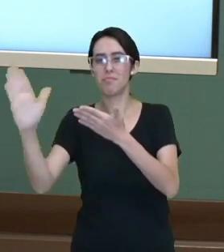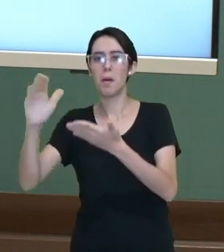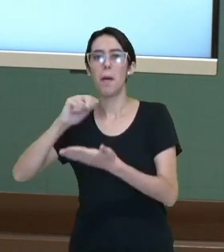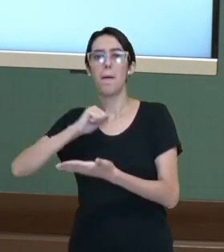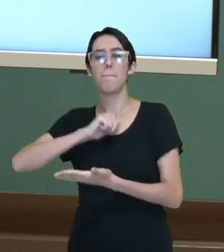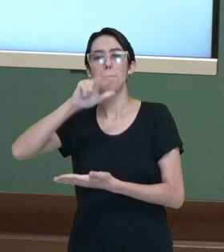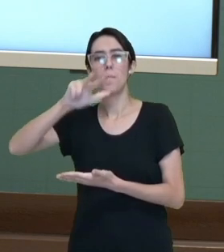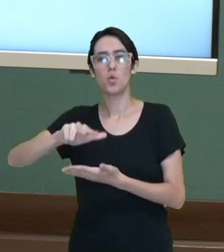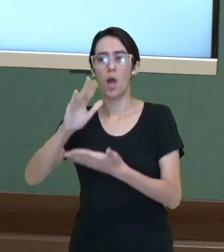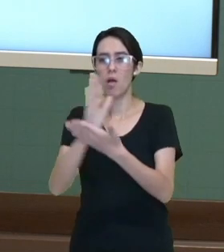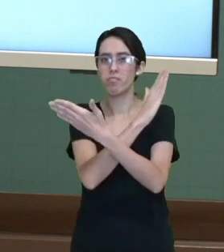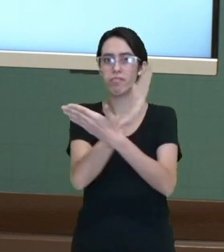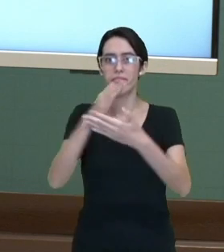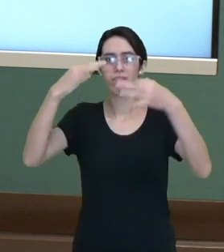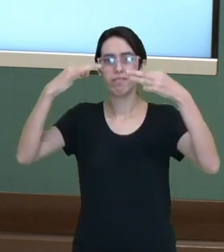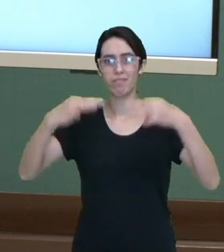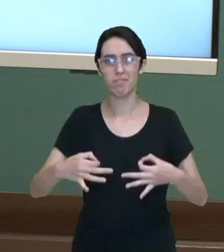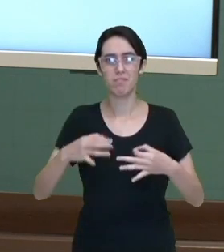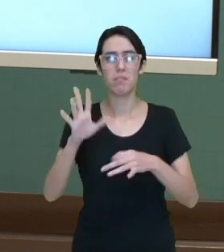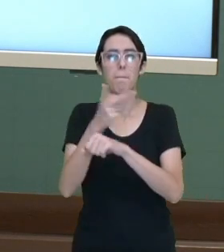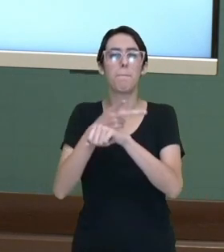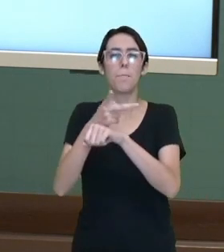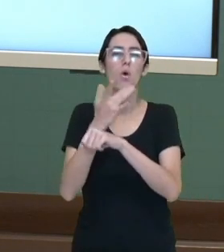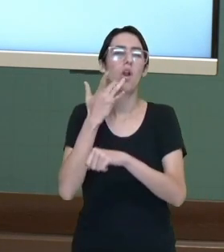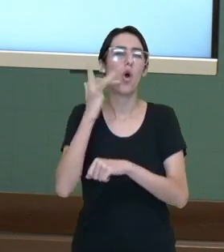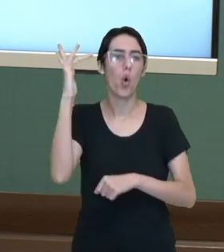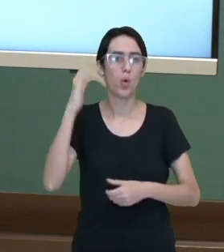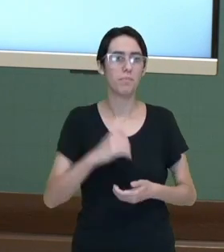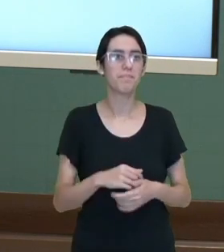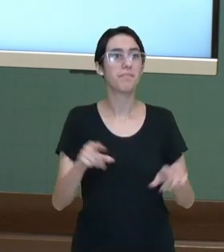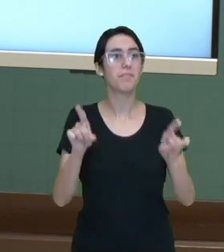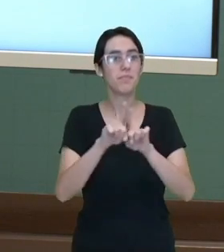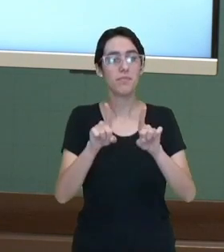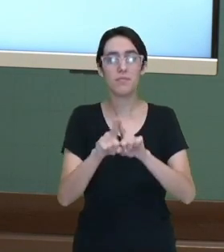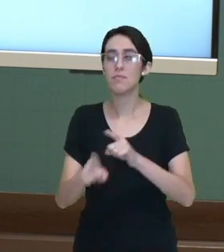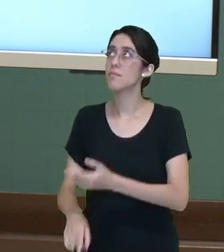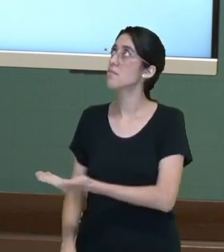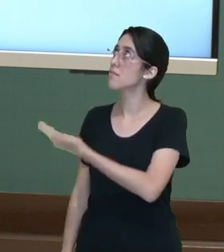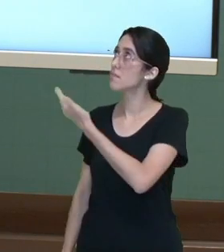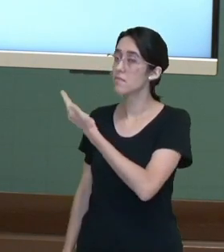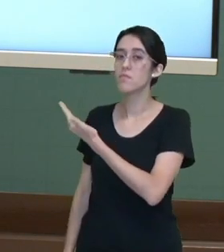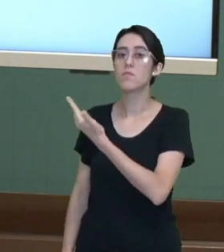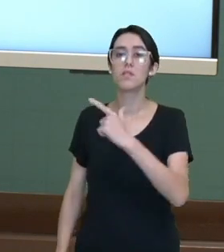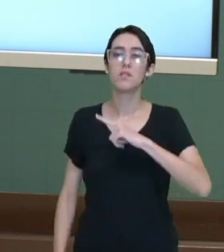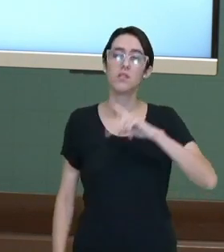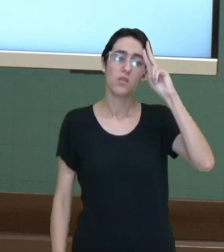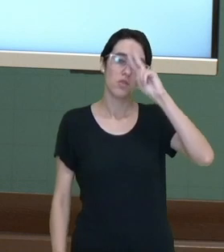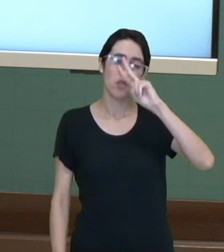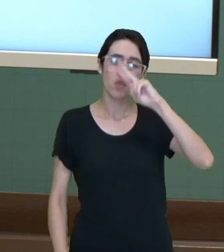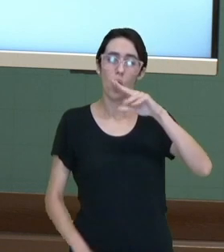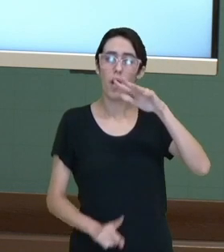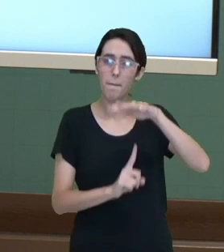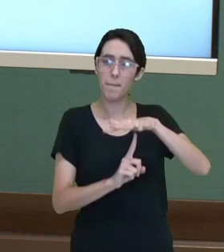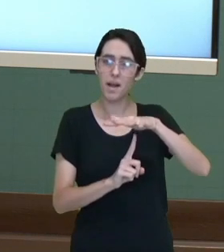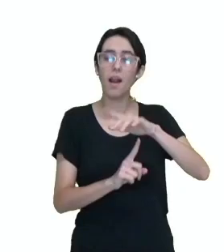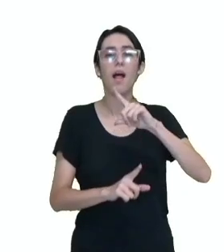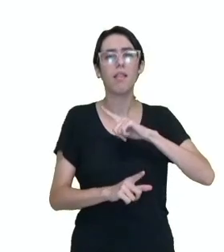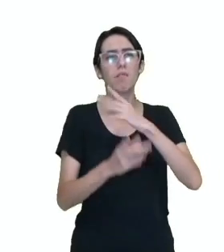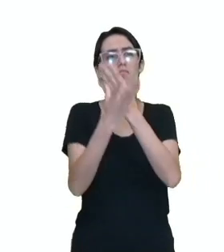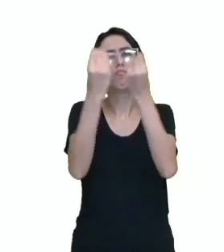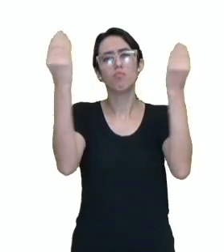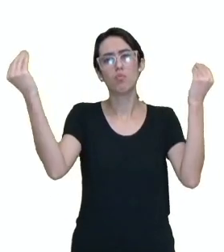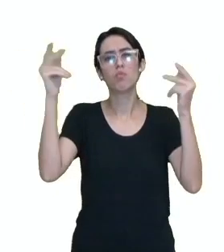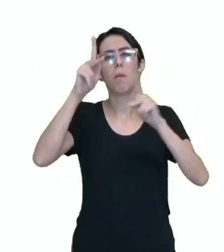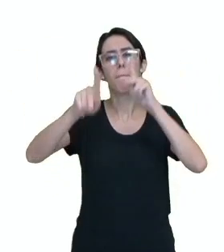a partir do ciclo do ouro, né? E também na nossa história, na história do Paraná, nós vamos ter a imigração,